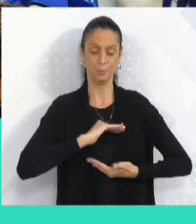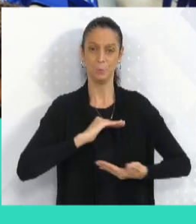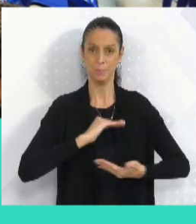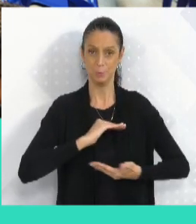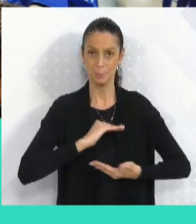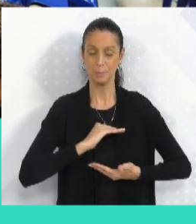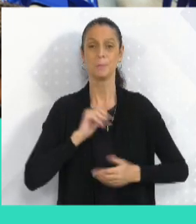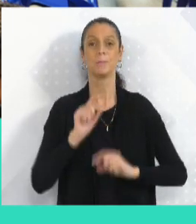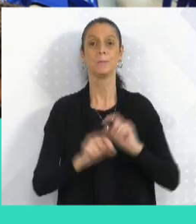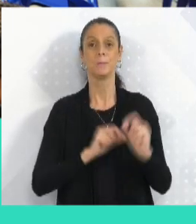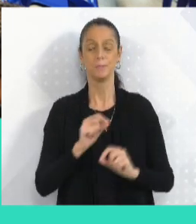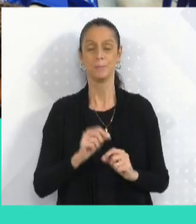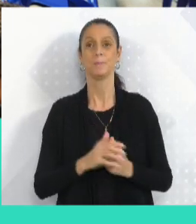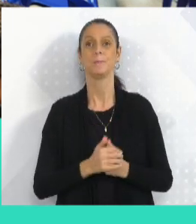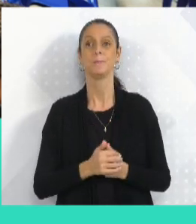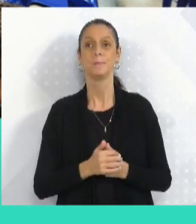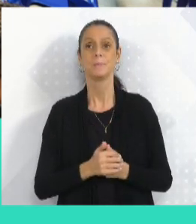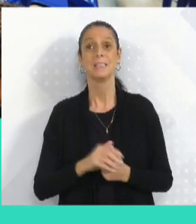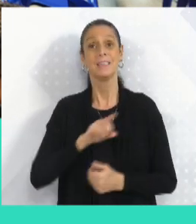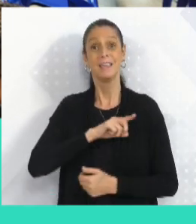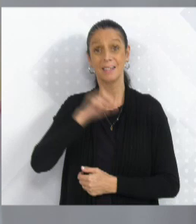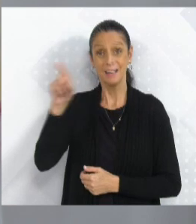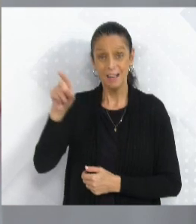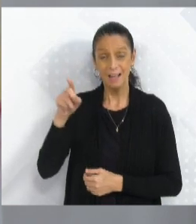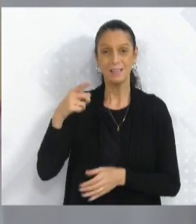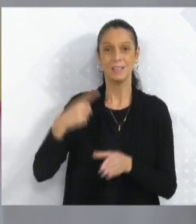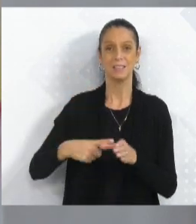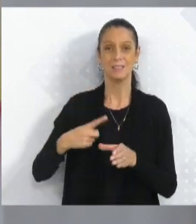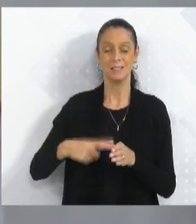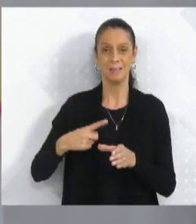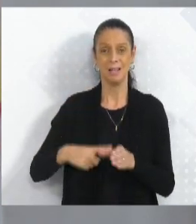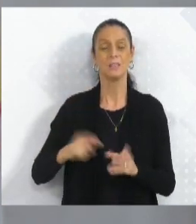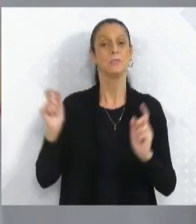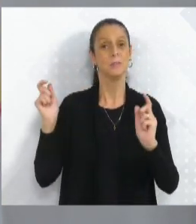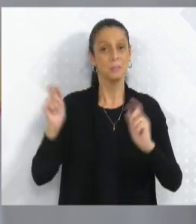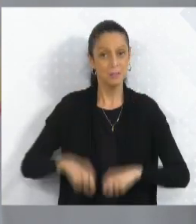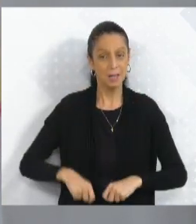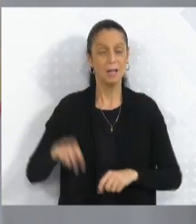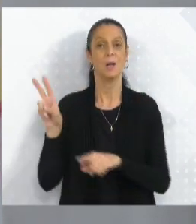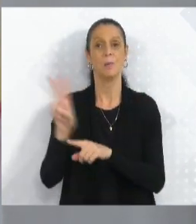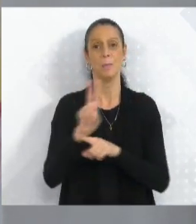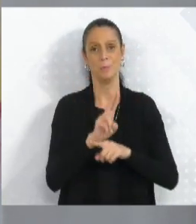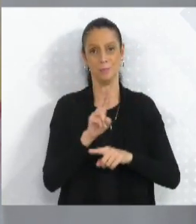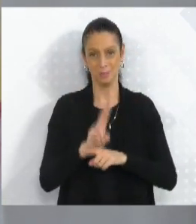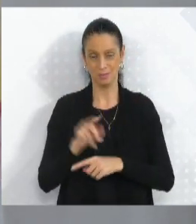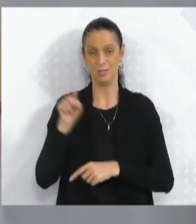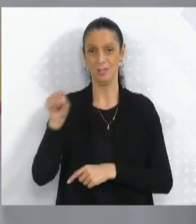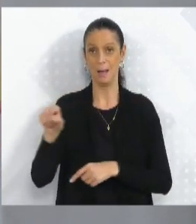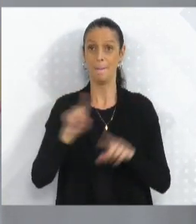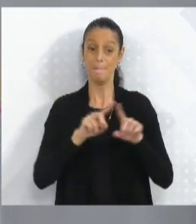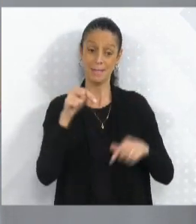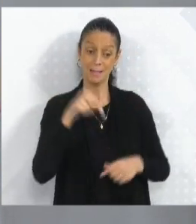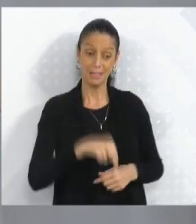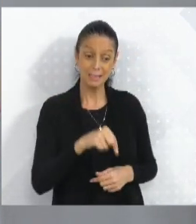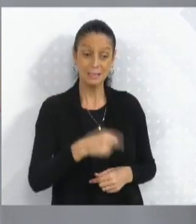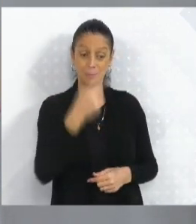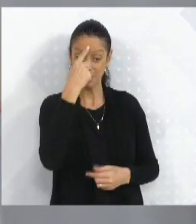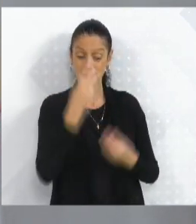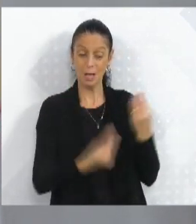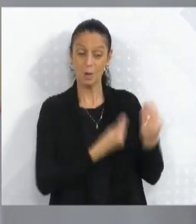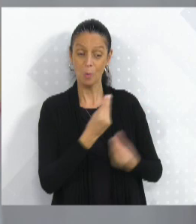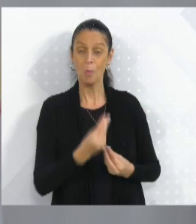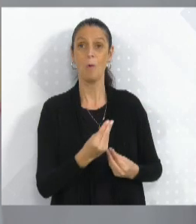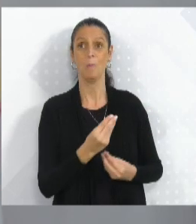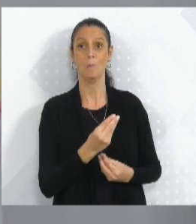porque uma coisa é o seguinte, lá em cima nós ainda temos como se salvar, mas, assim, nós temos que tentar pensar no nosso PI,